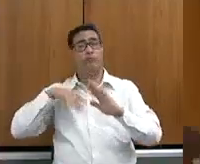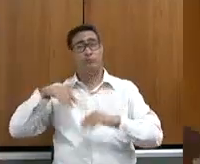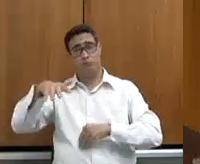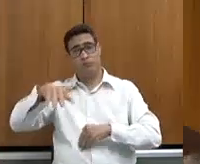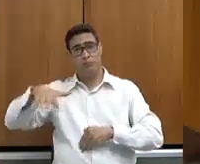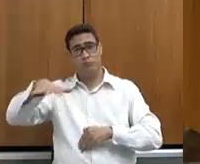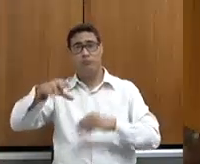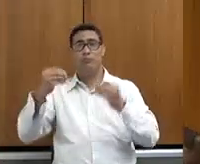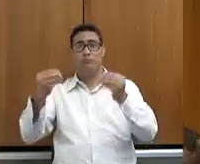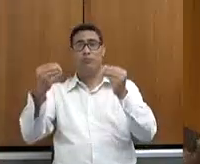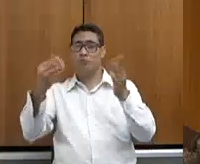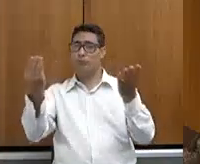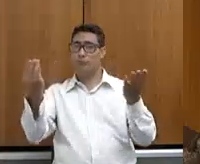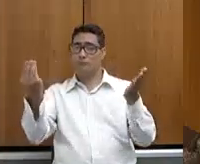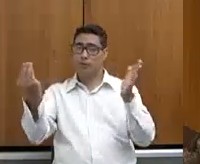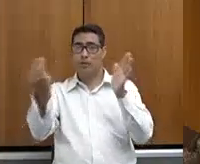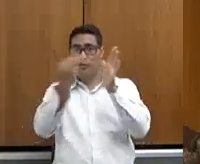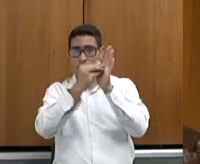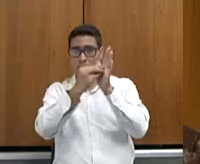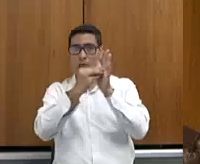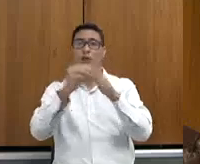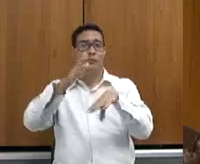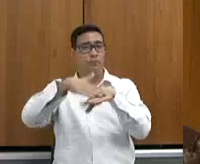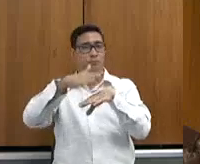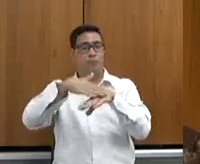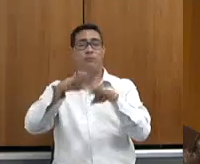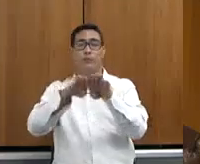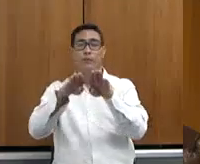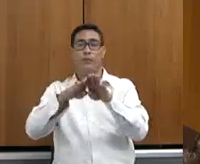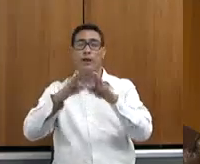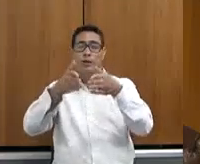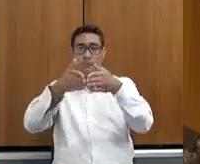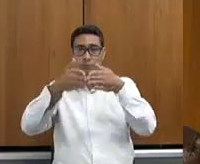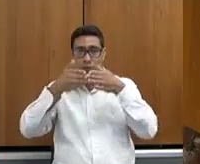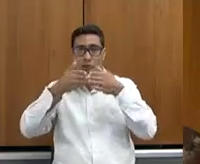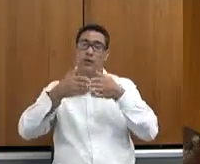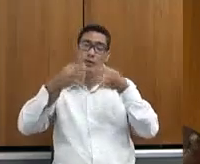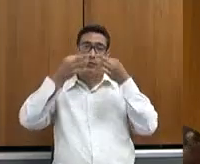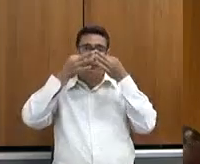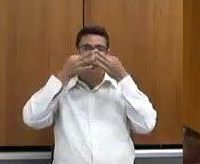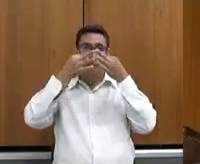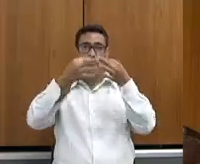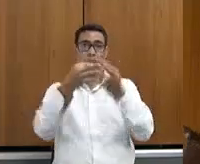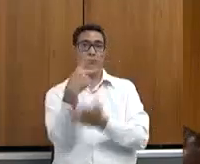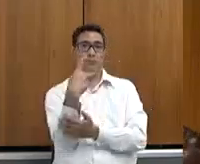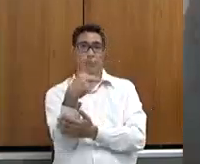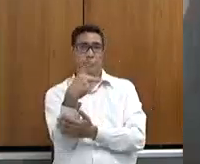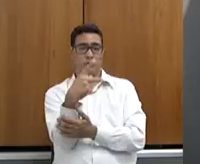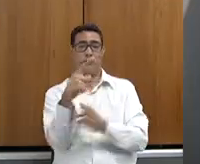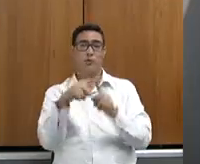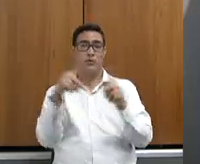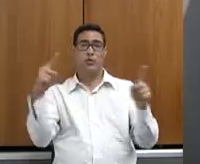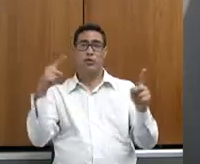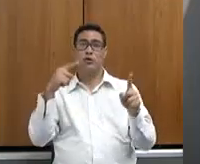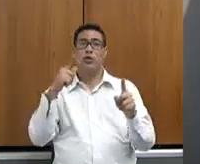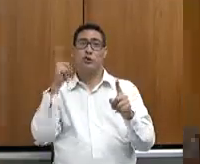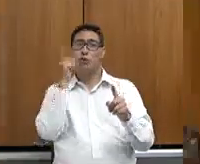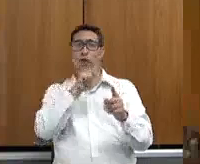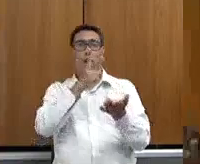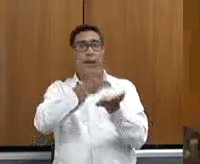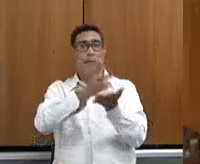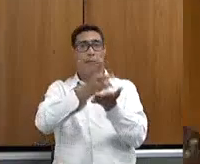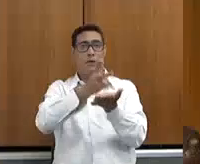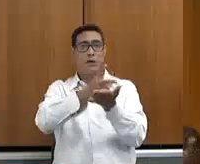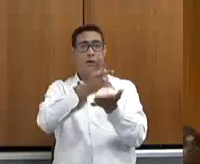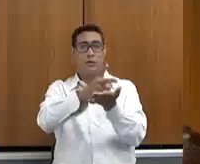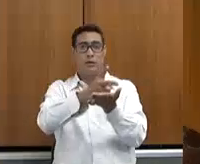registrar, queria solicitar especial atenção do senhor para que nós possamos manter a unidade. pergunta, deputada,